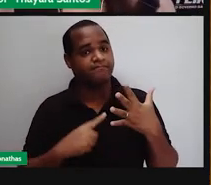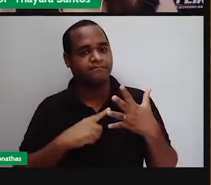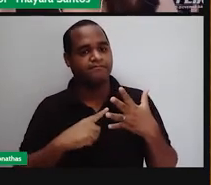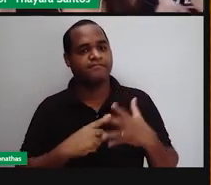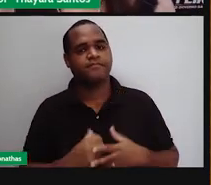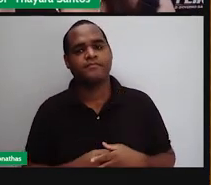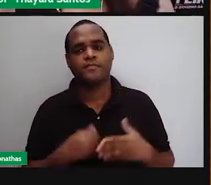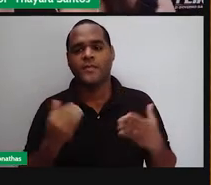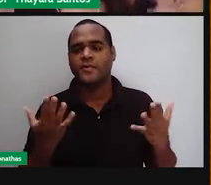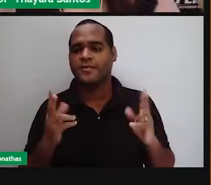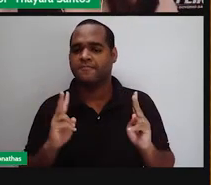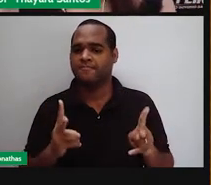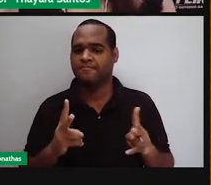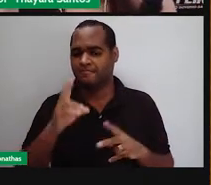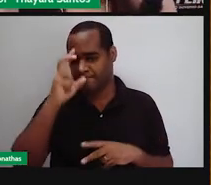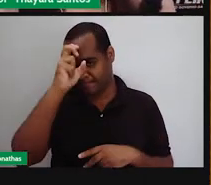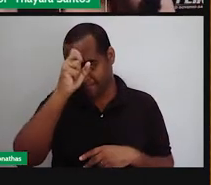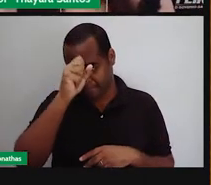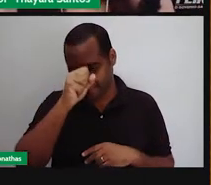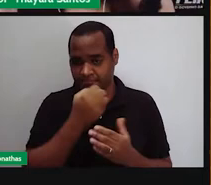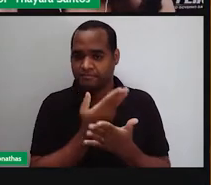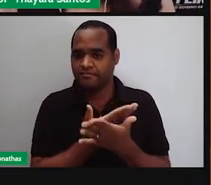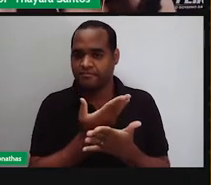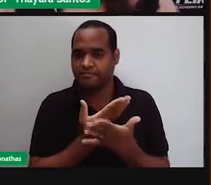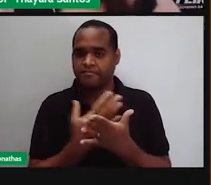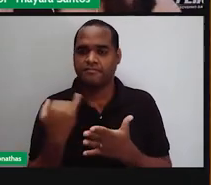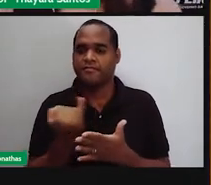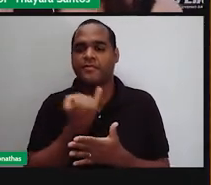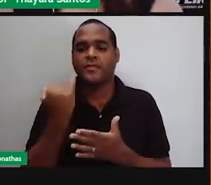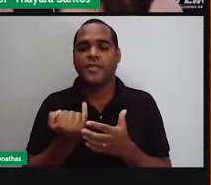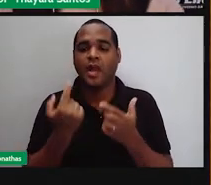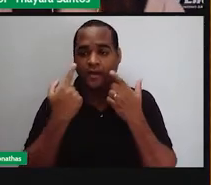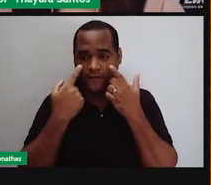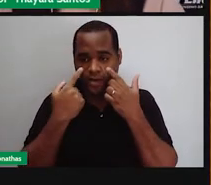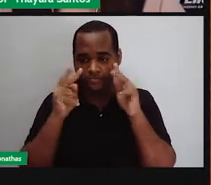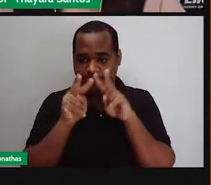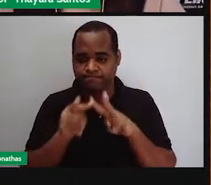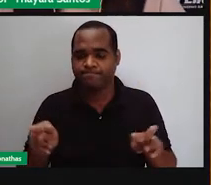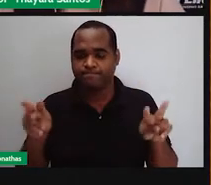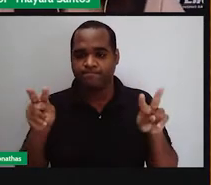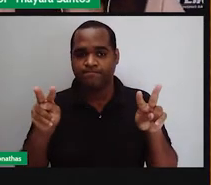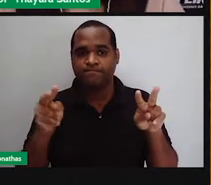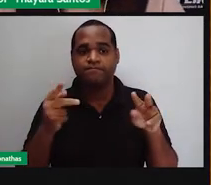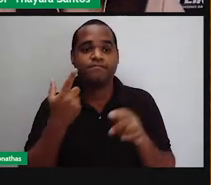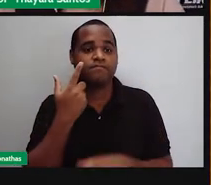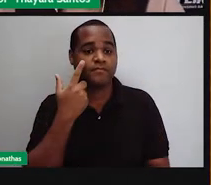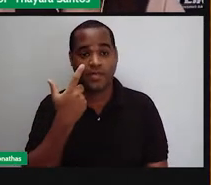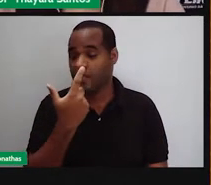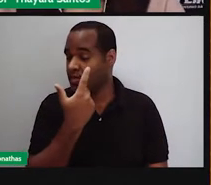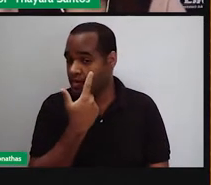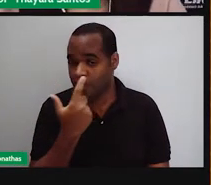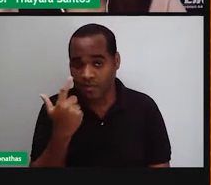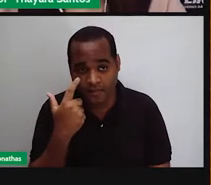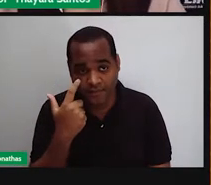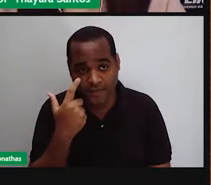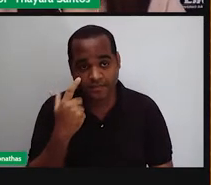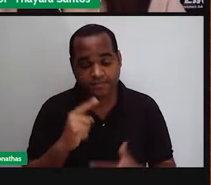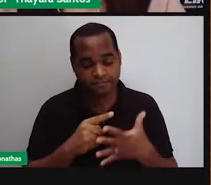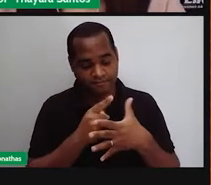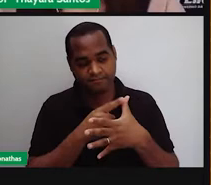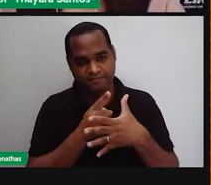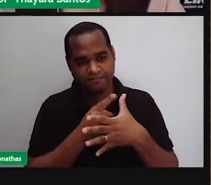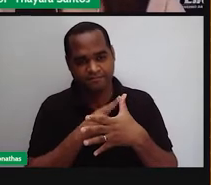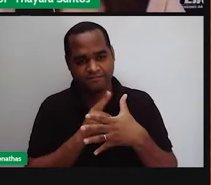Então, agora vamos continuar os nossos estudos por aqui. Vamos ver detalhadamente agora o primeiro desses cinco